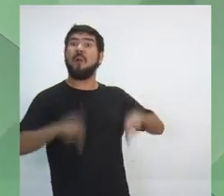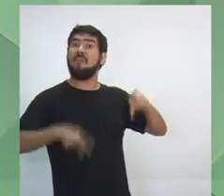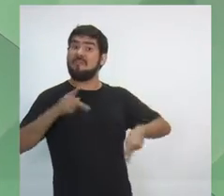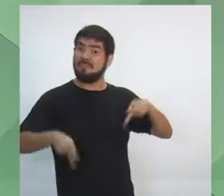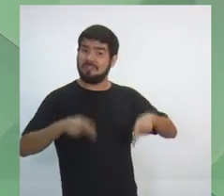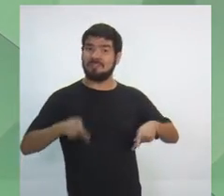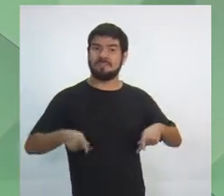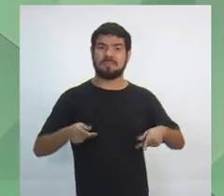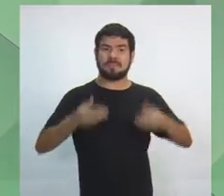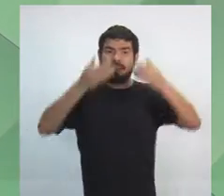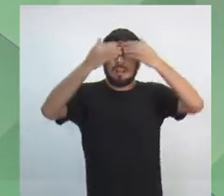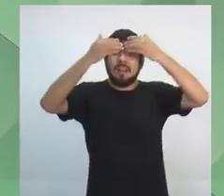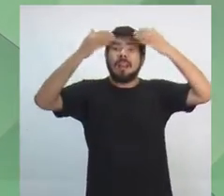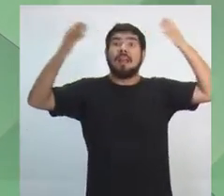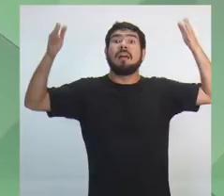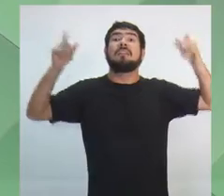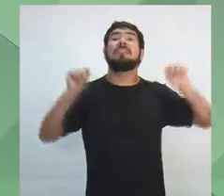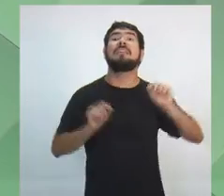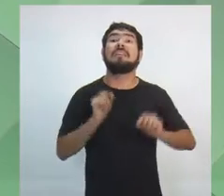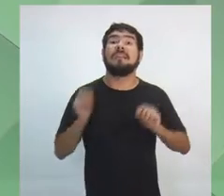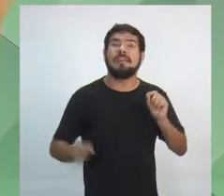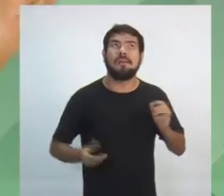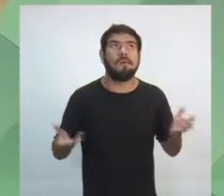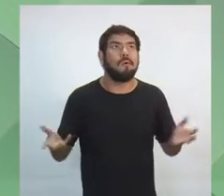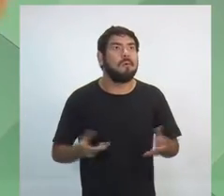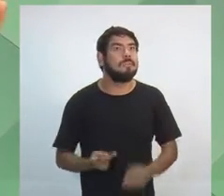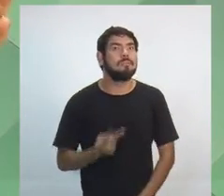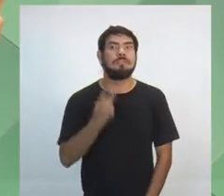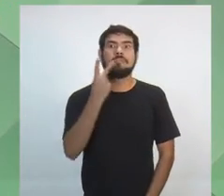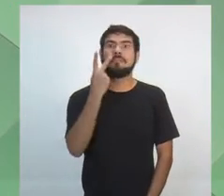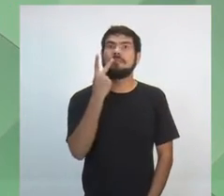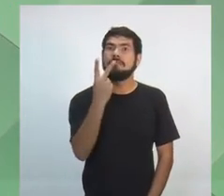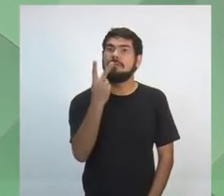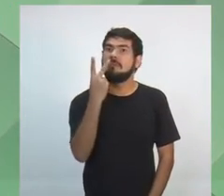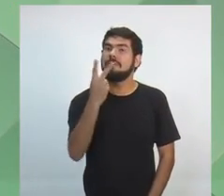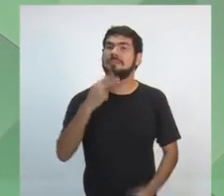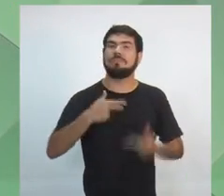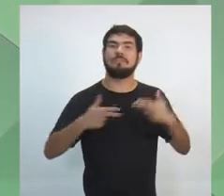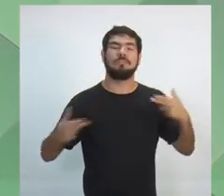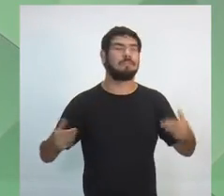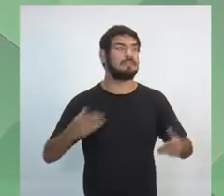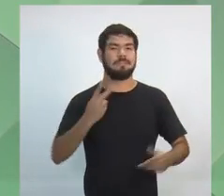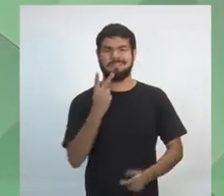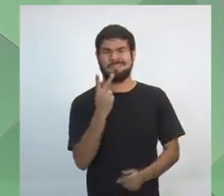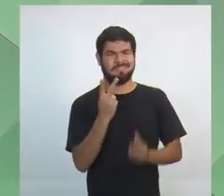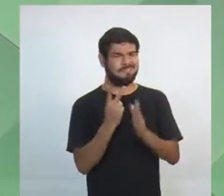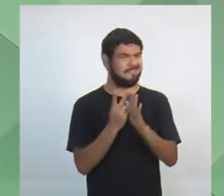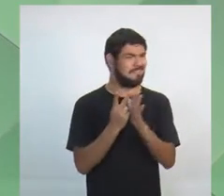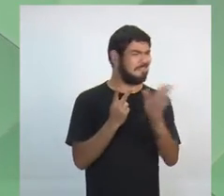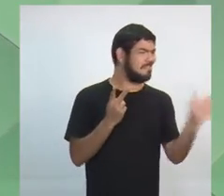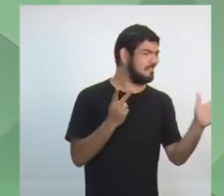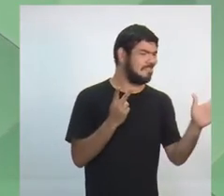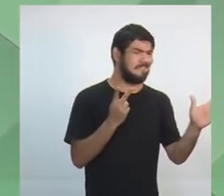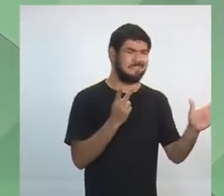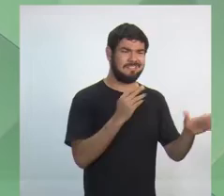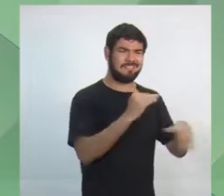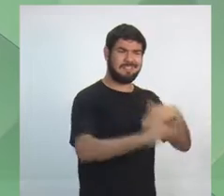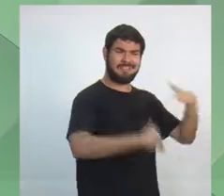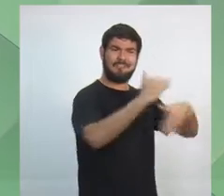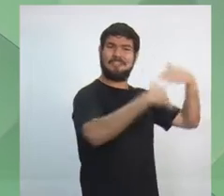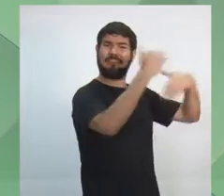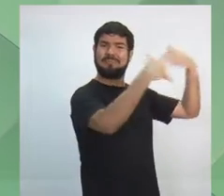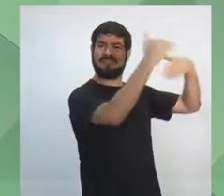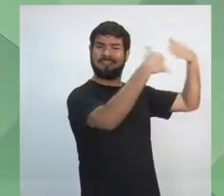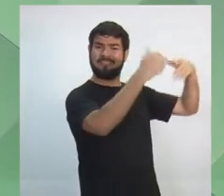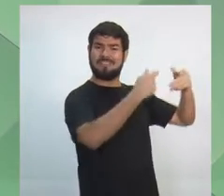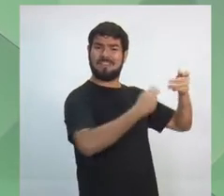Hoje, o que está em curso no Brasil são dois modelos bem distintos. De um lado, o modelo de desenvolvimento econômico